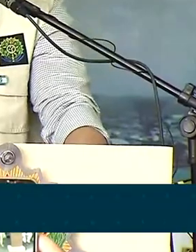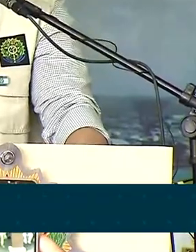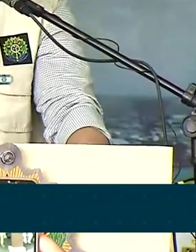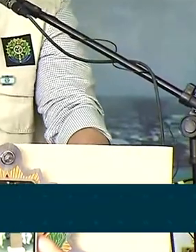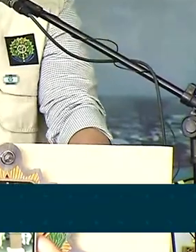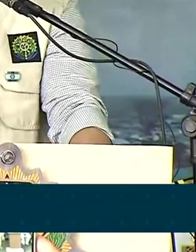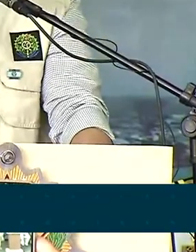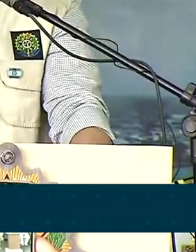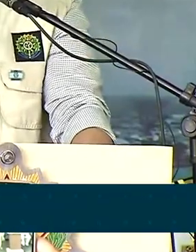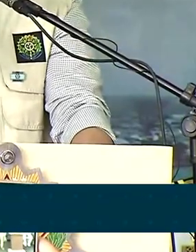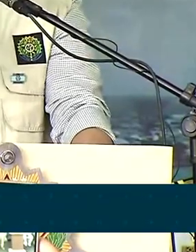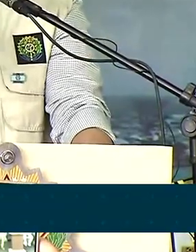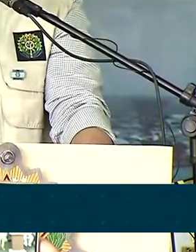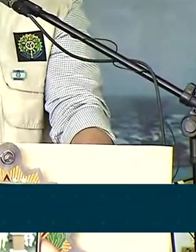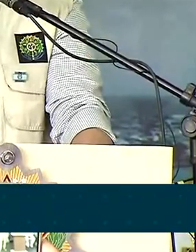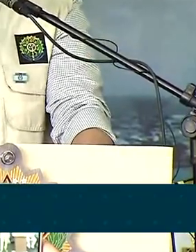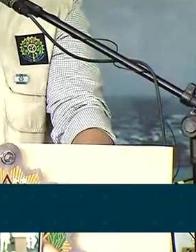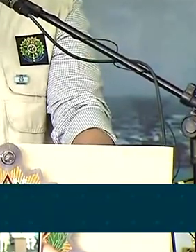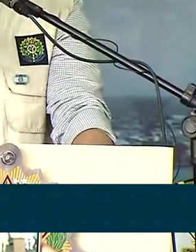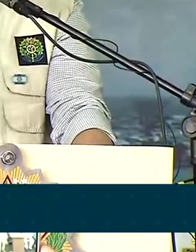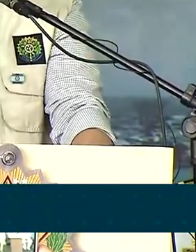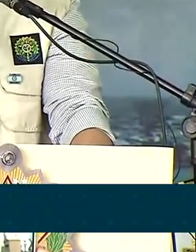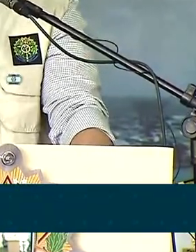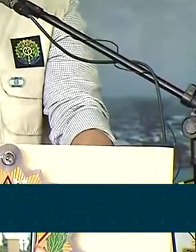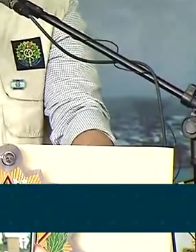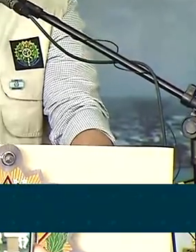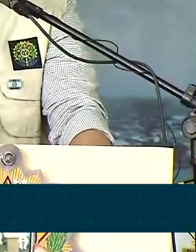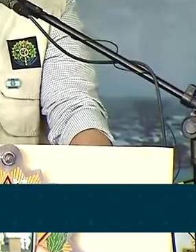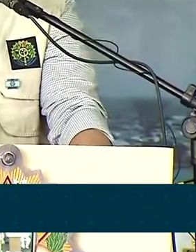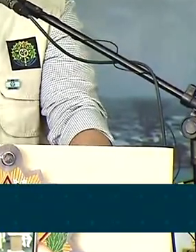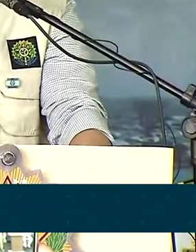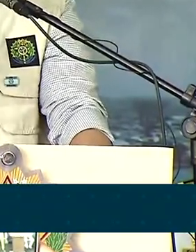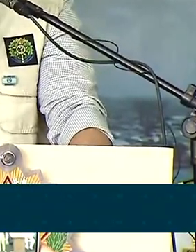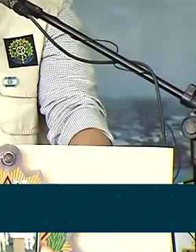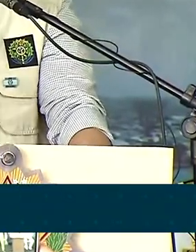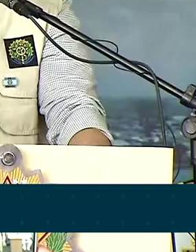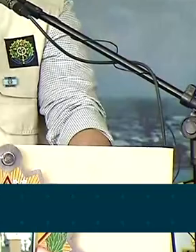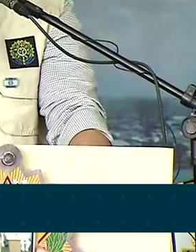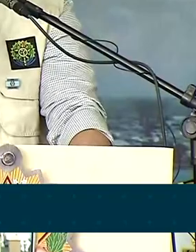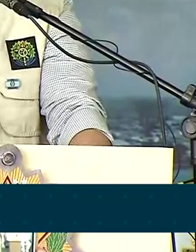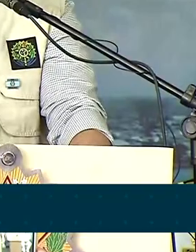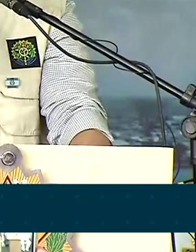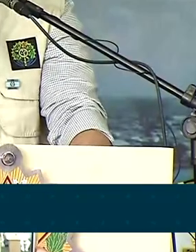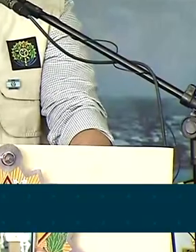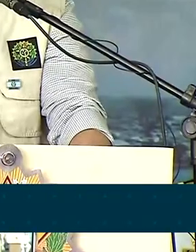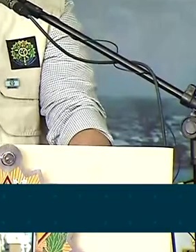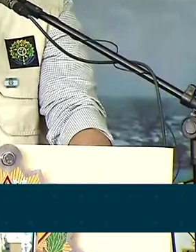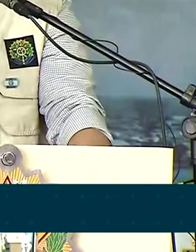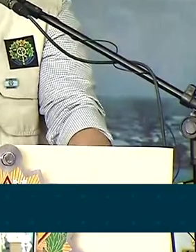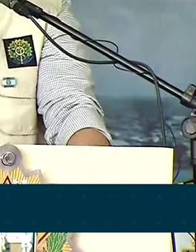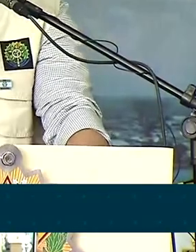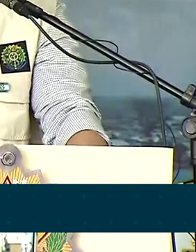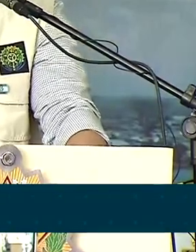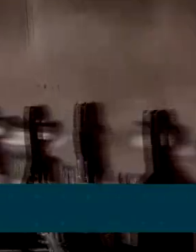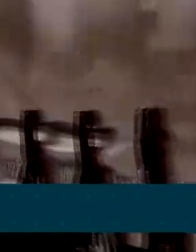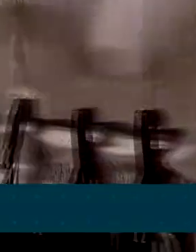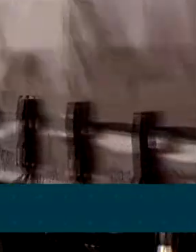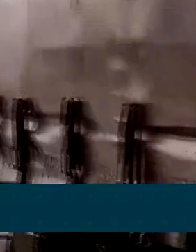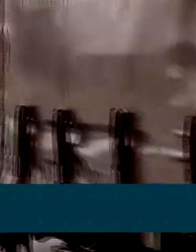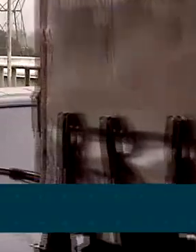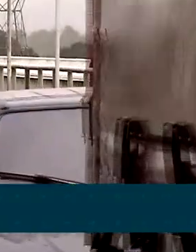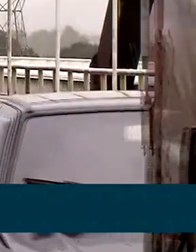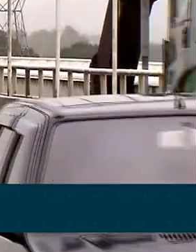terminando o projeto de instância para divisa, porque o estado de Sergipe merece a 101 totalmente duplicada.